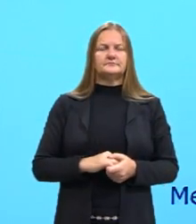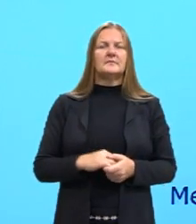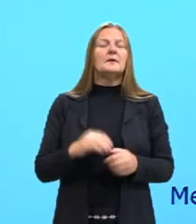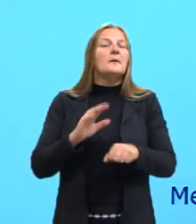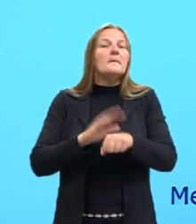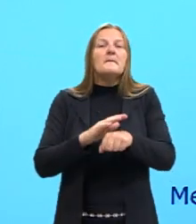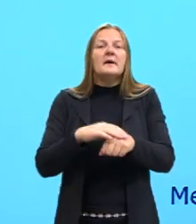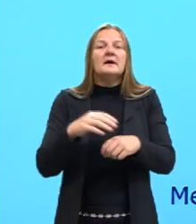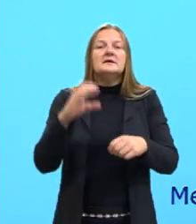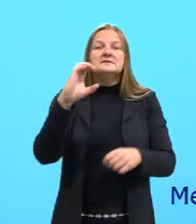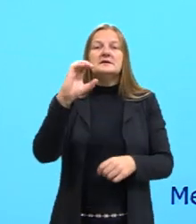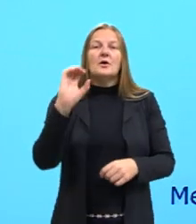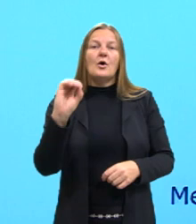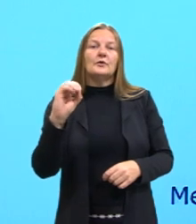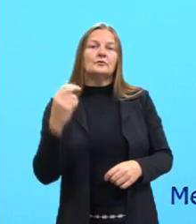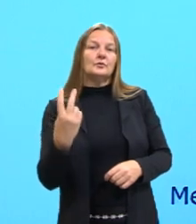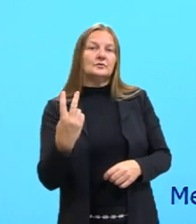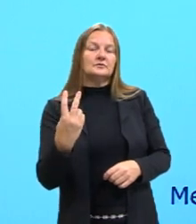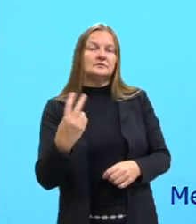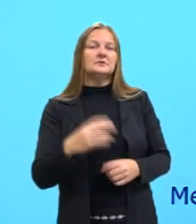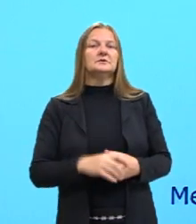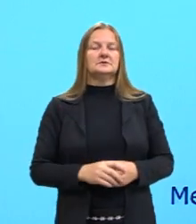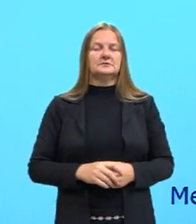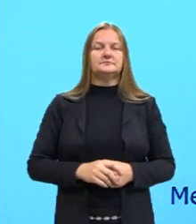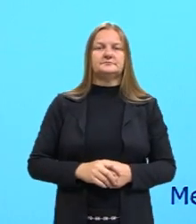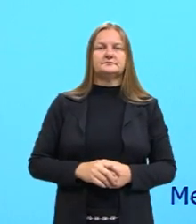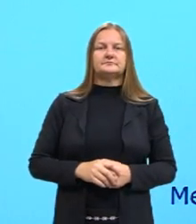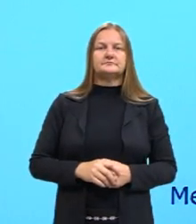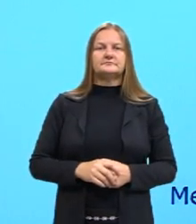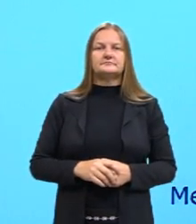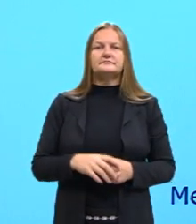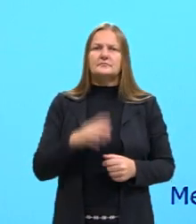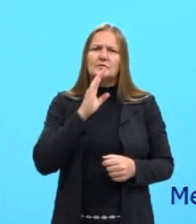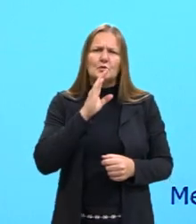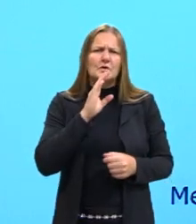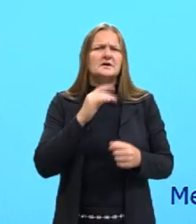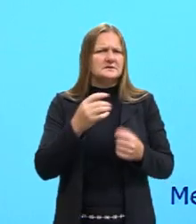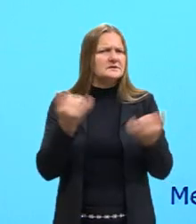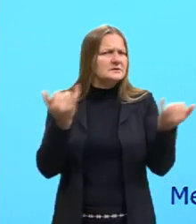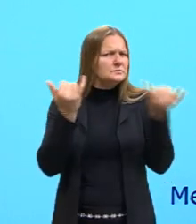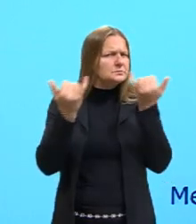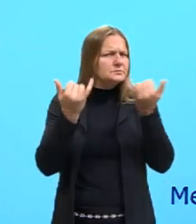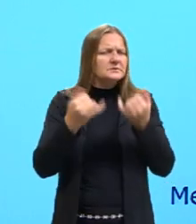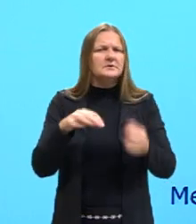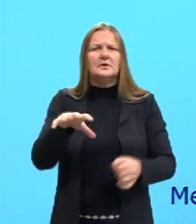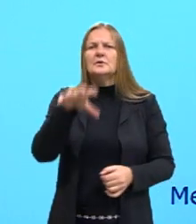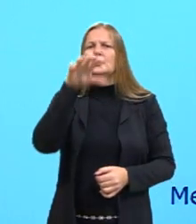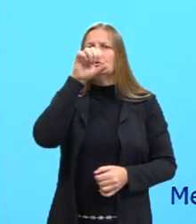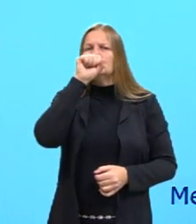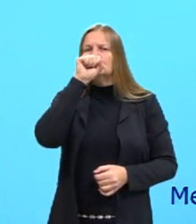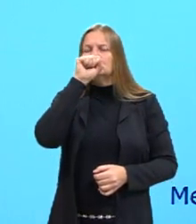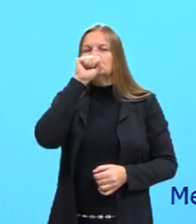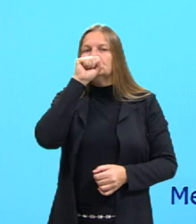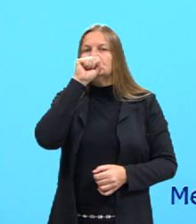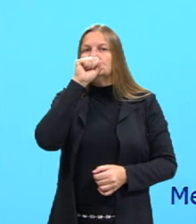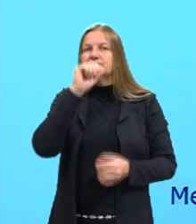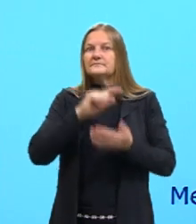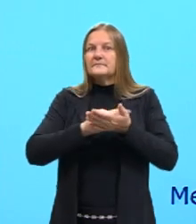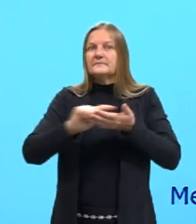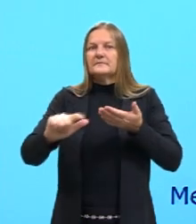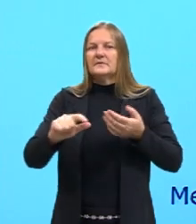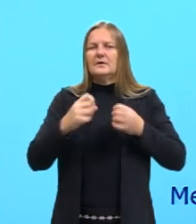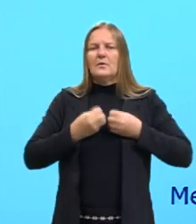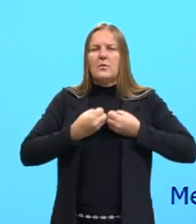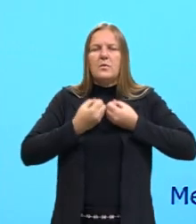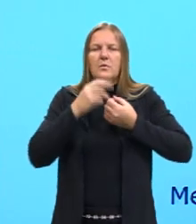nós temos o CO2, o dióxido de carbono, que faz parte da nossa respiração, né? Quando a expira, né? A gente